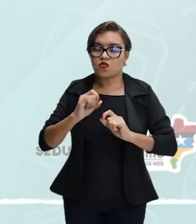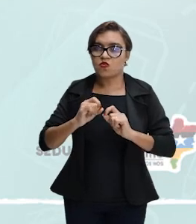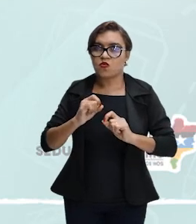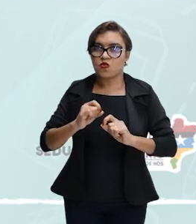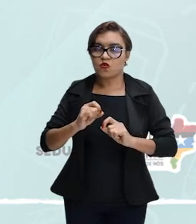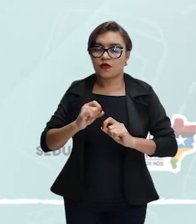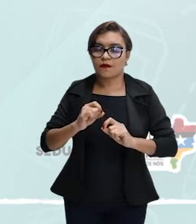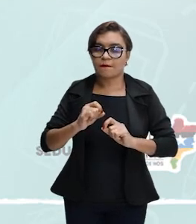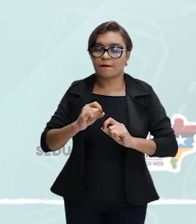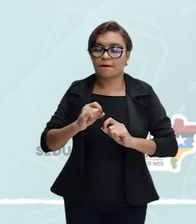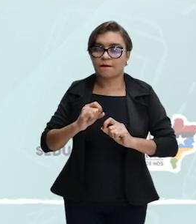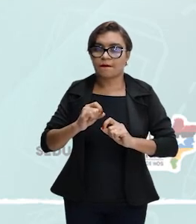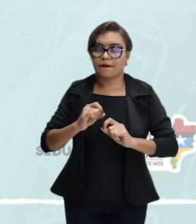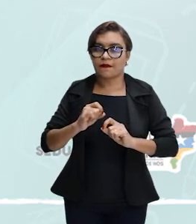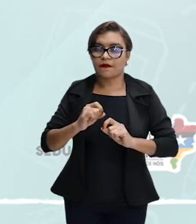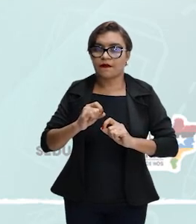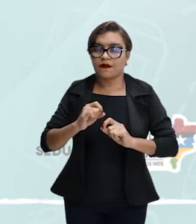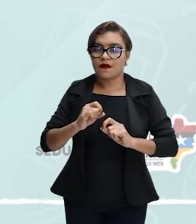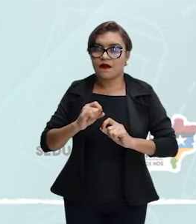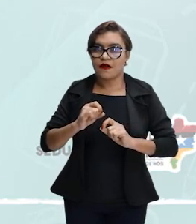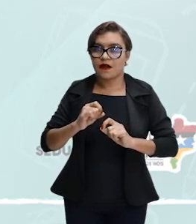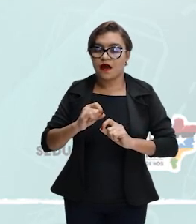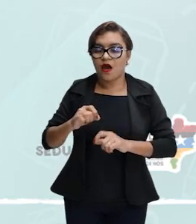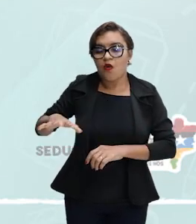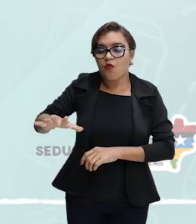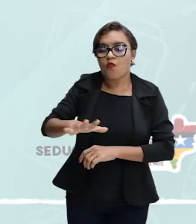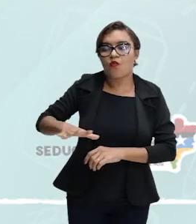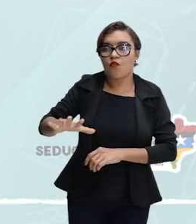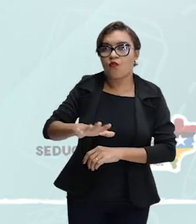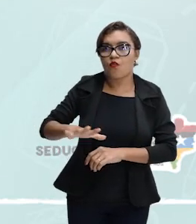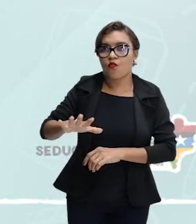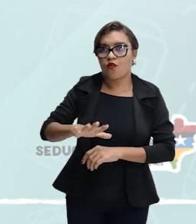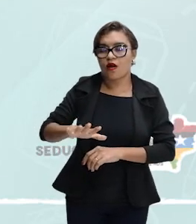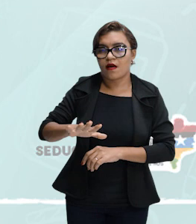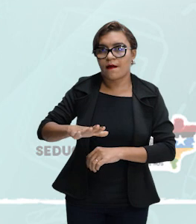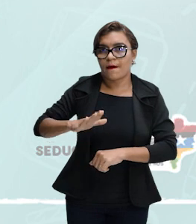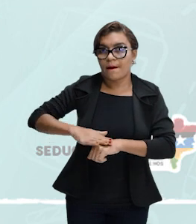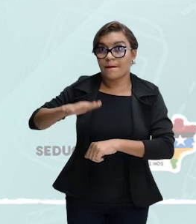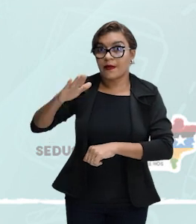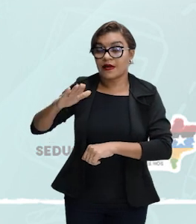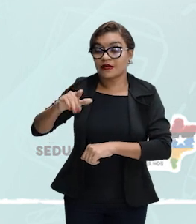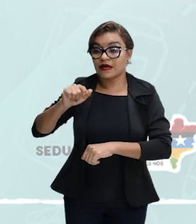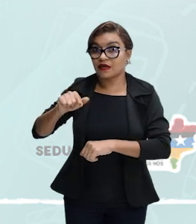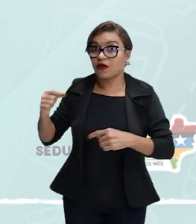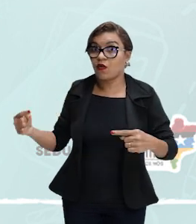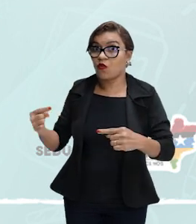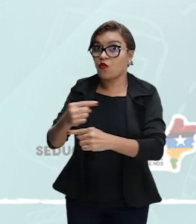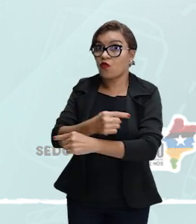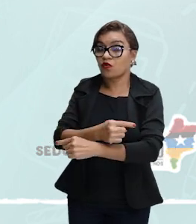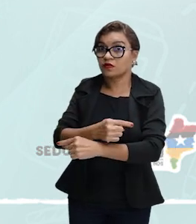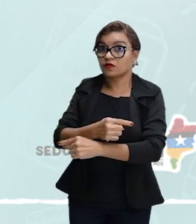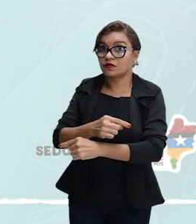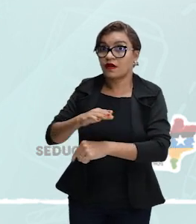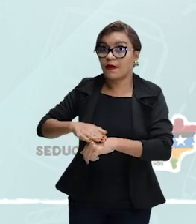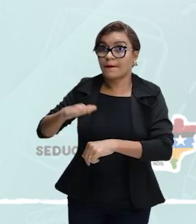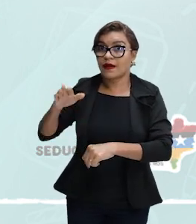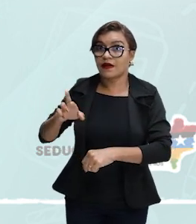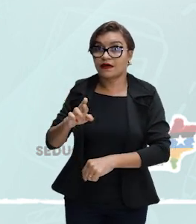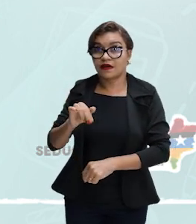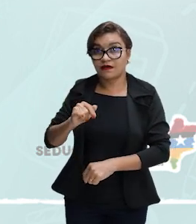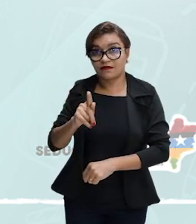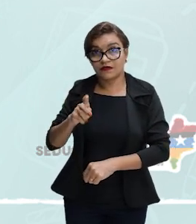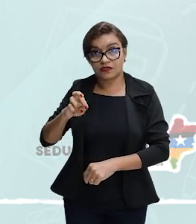para o menos refringente, agora é o contrário. Eu estou no meio mais refringente para o menos